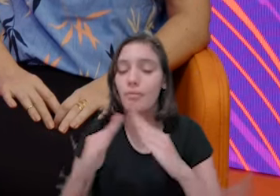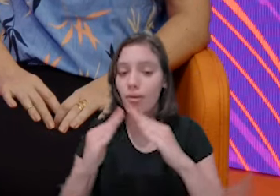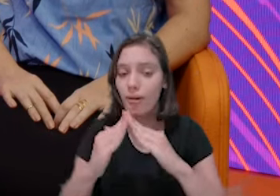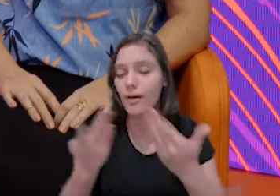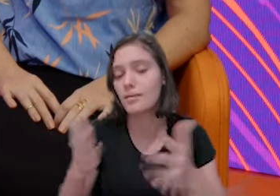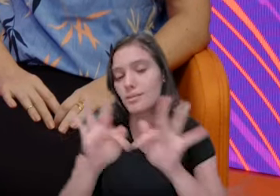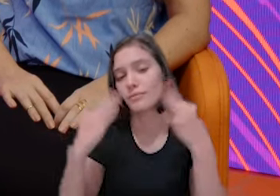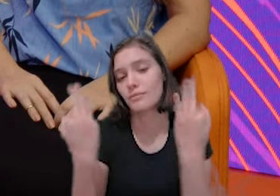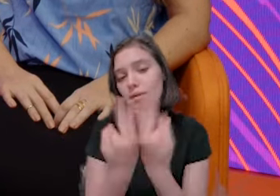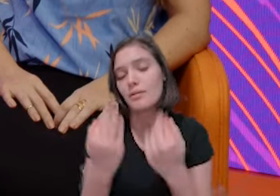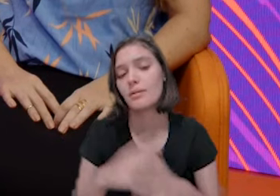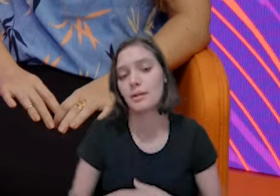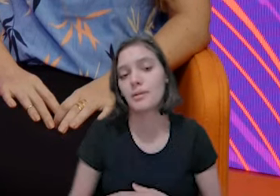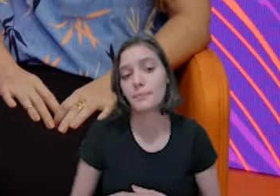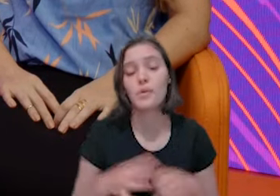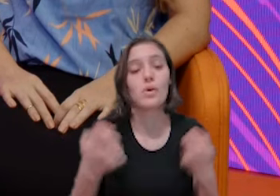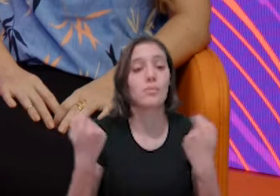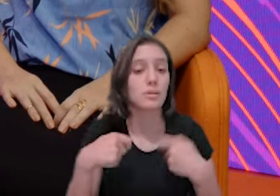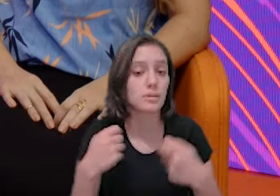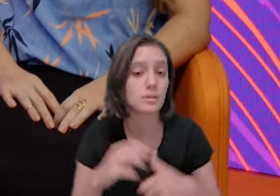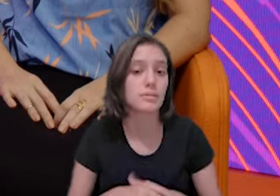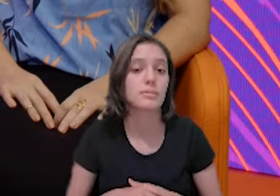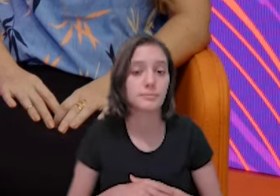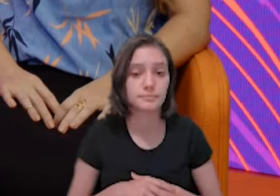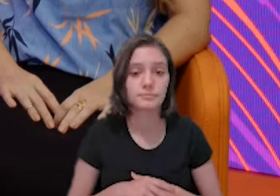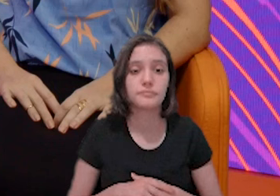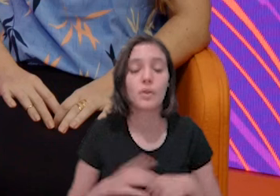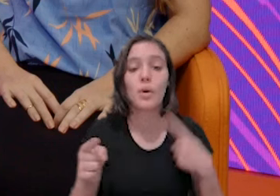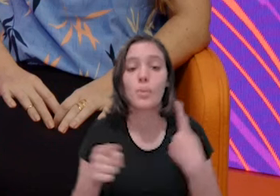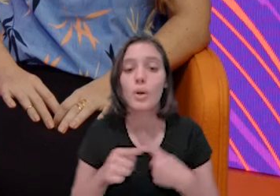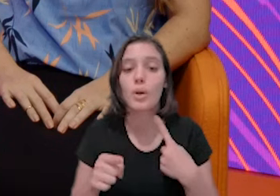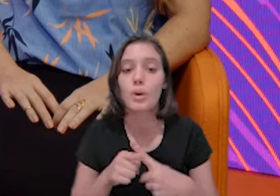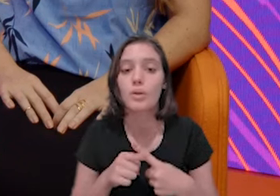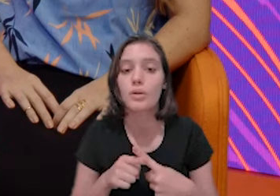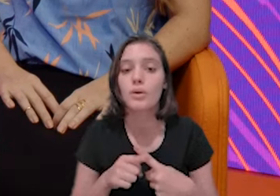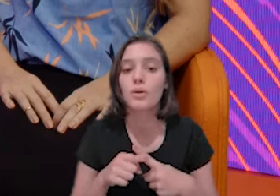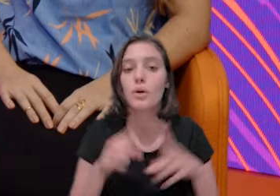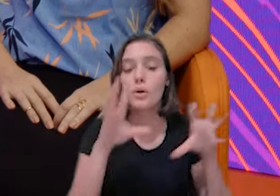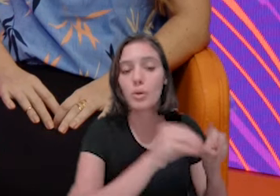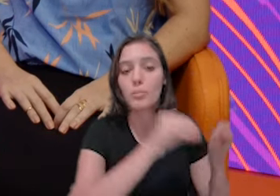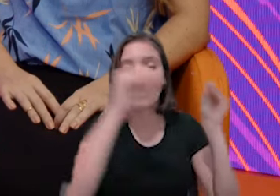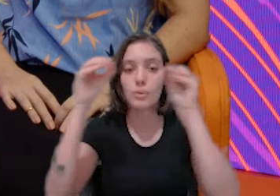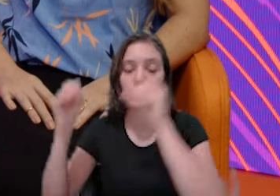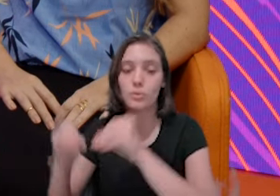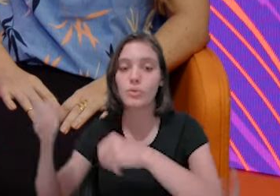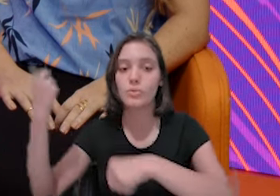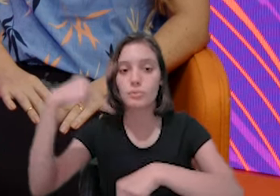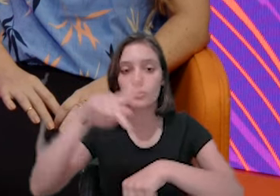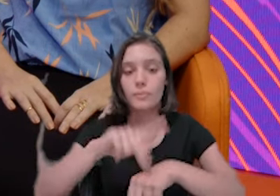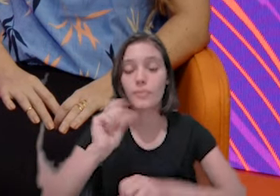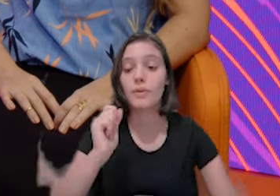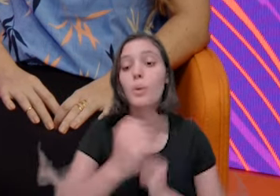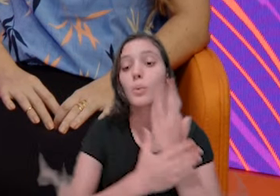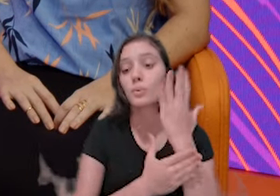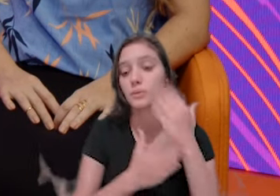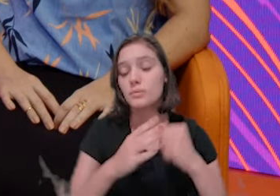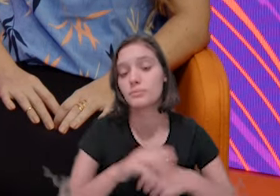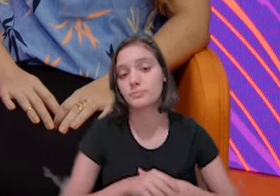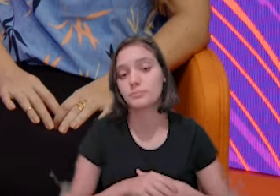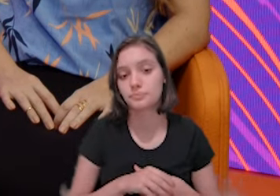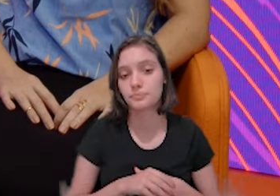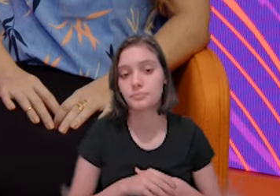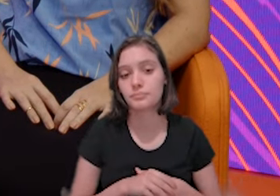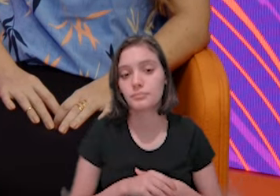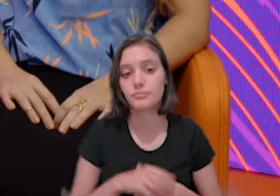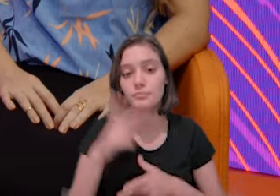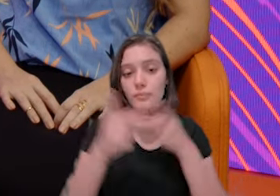no estrangeiro, acham que aconteceu. Vem e já falam, ah, você não tem documentação brasileira e ninguém vai te